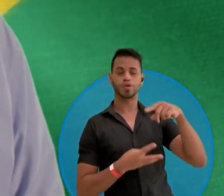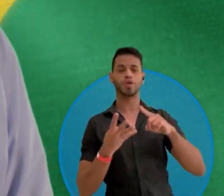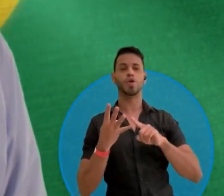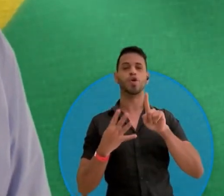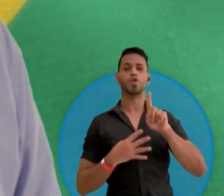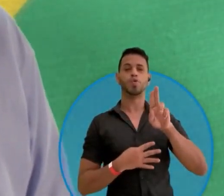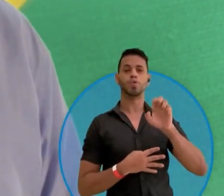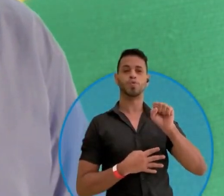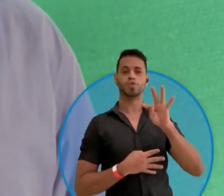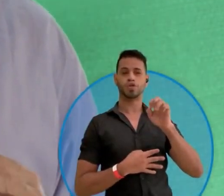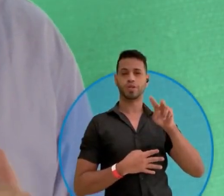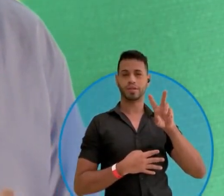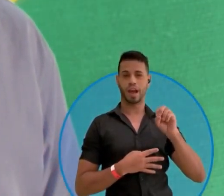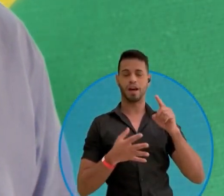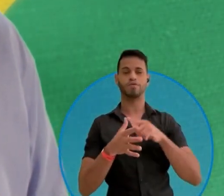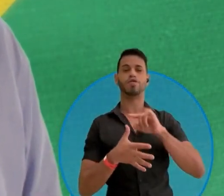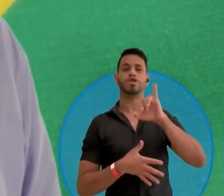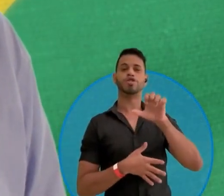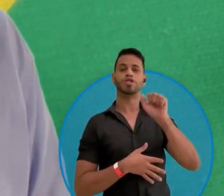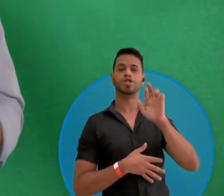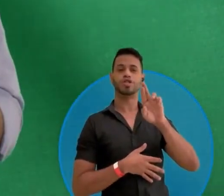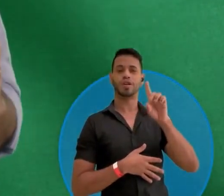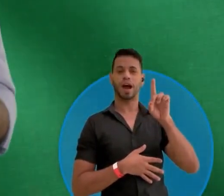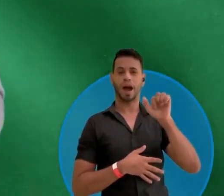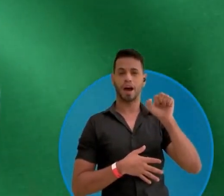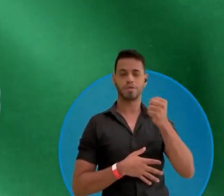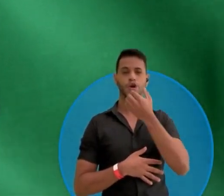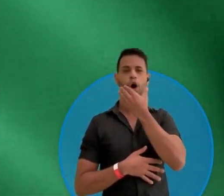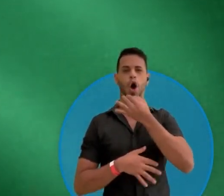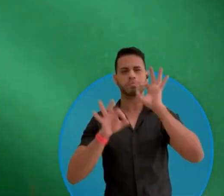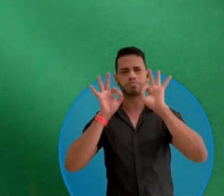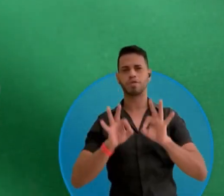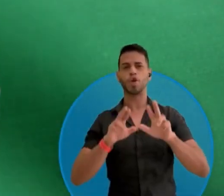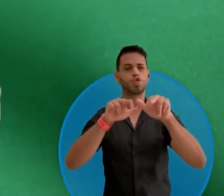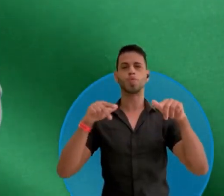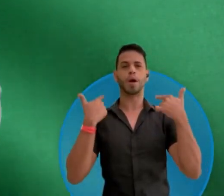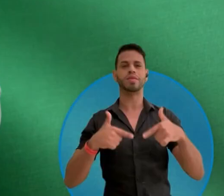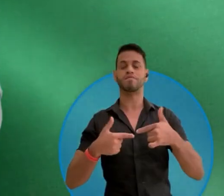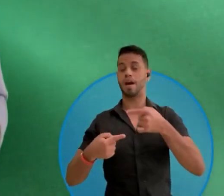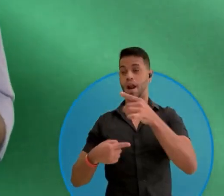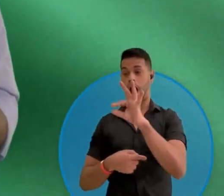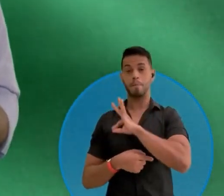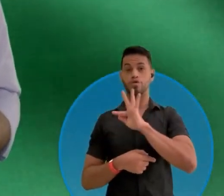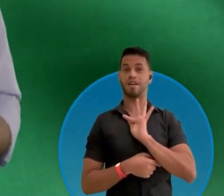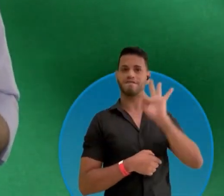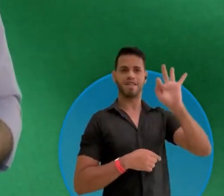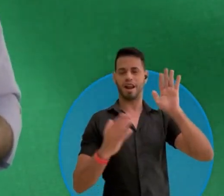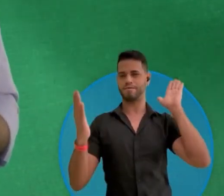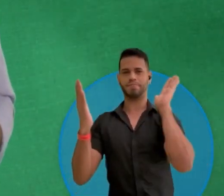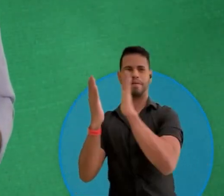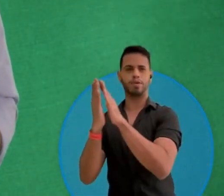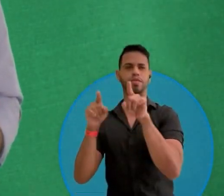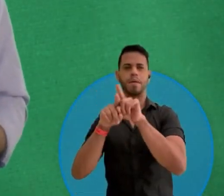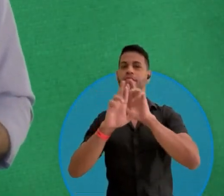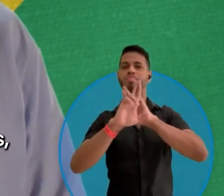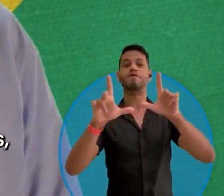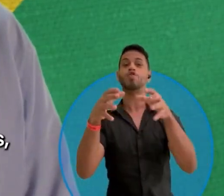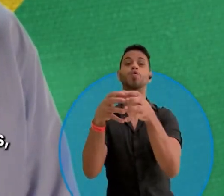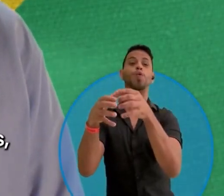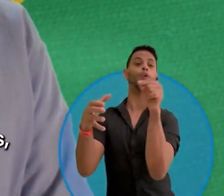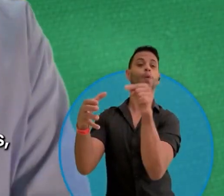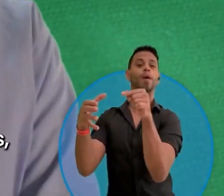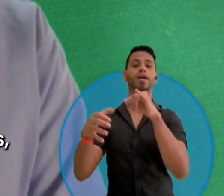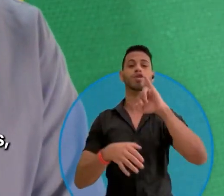Machado, Gustavo Krause, Jarba Vasconcelos, homens honrados e que nunca tiveram a Polícia Federal na porta.